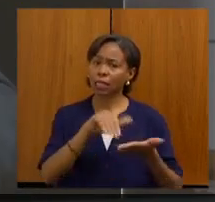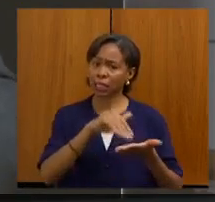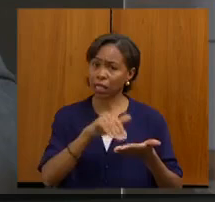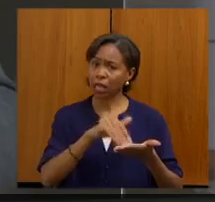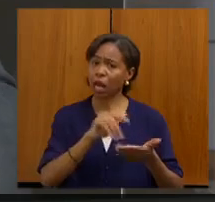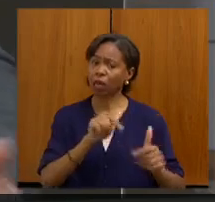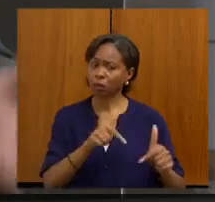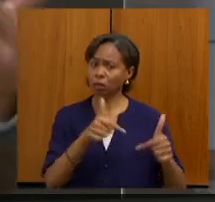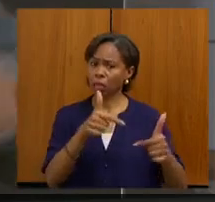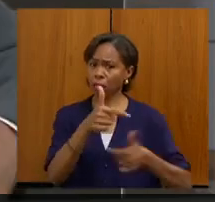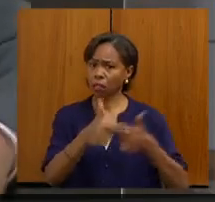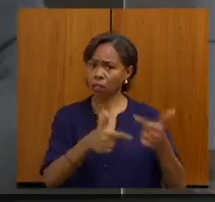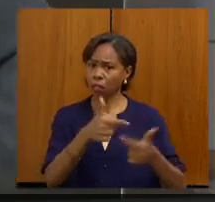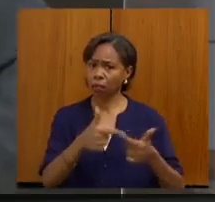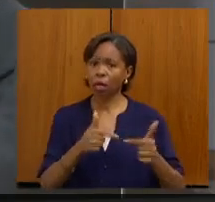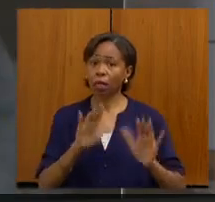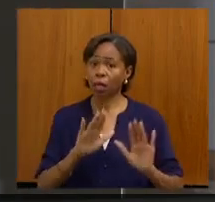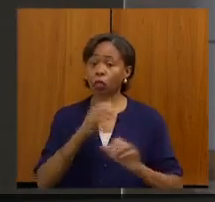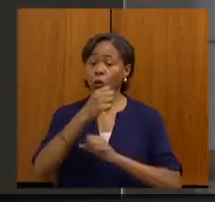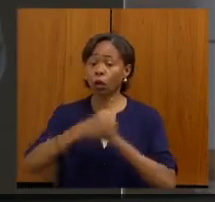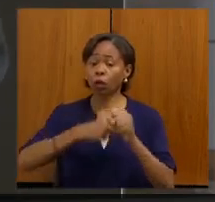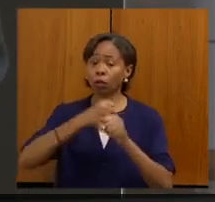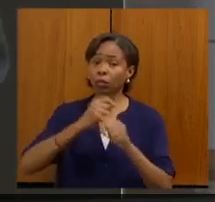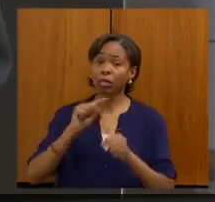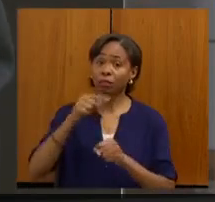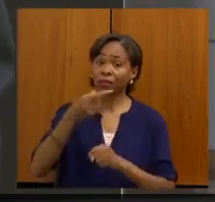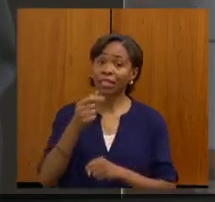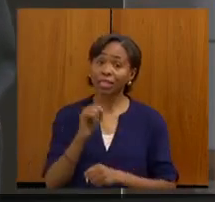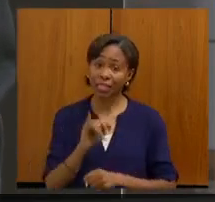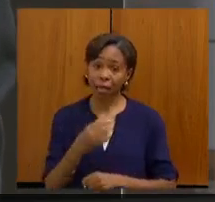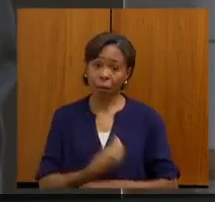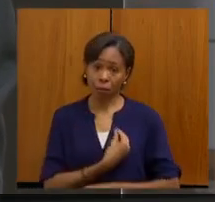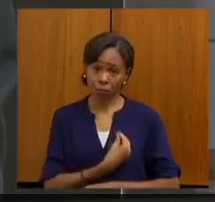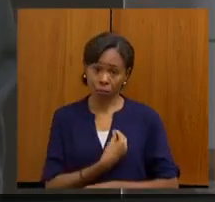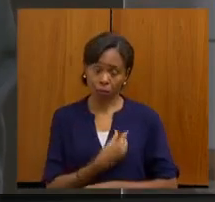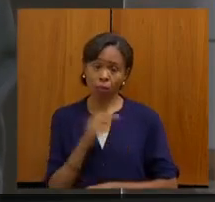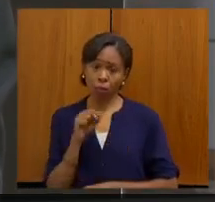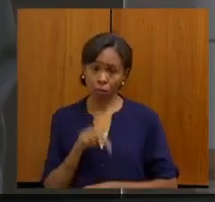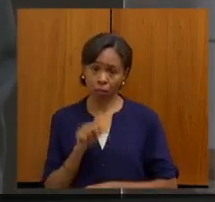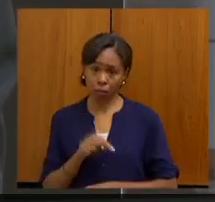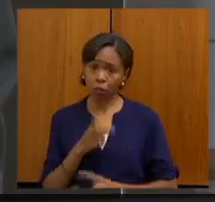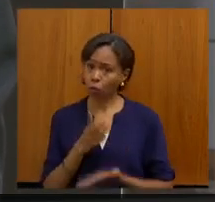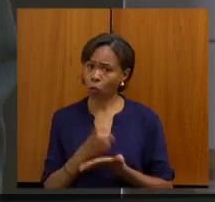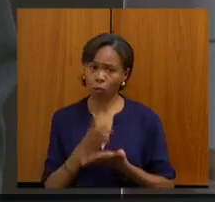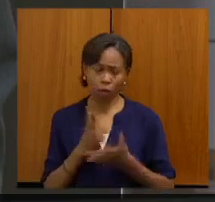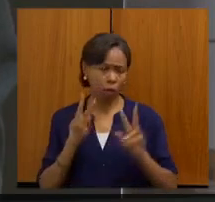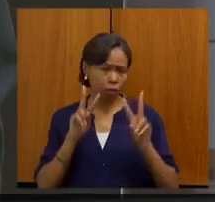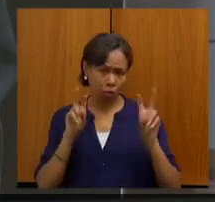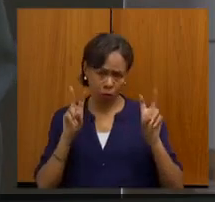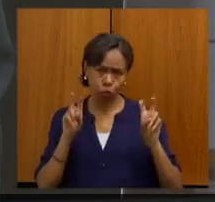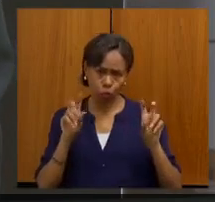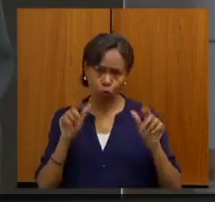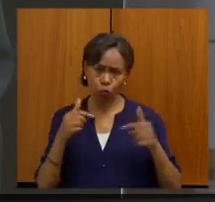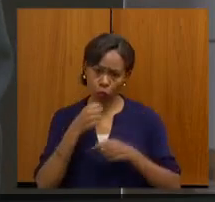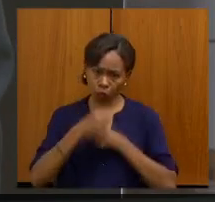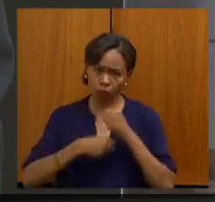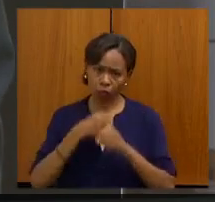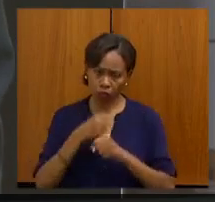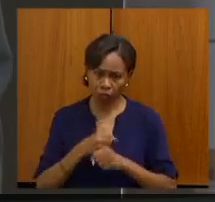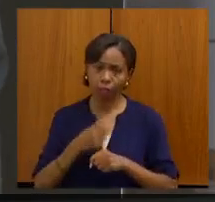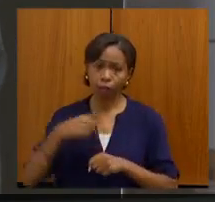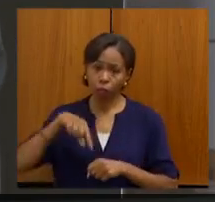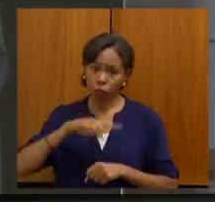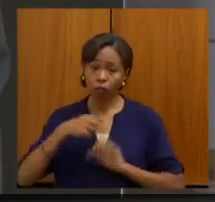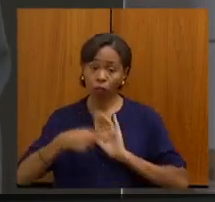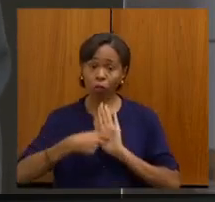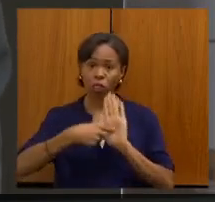e com certeza no próximo ano, aqui presente, doutor Wilson, nesse mesmo assunto, nessa condução, nós vamos ter gráficos